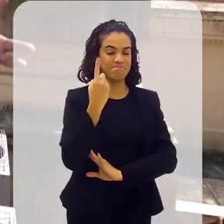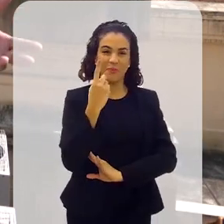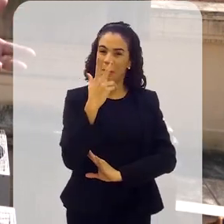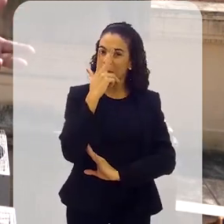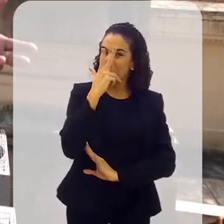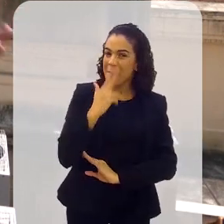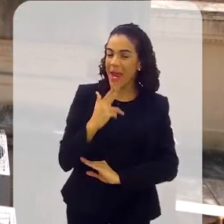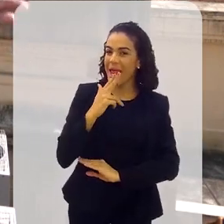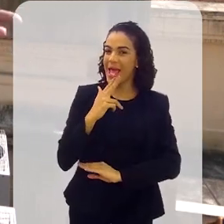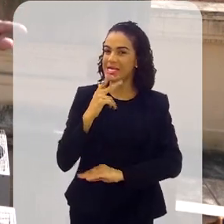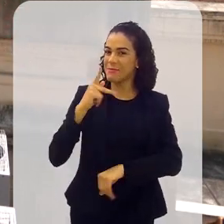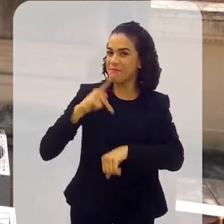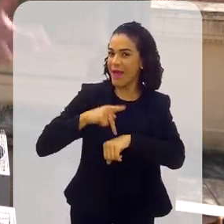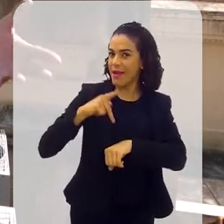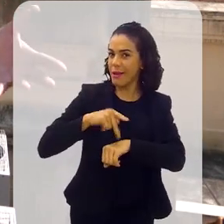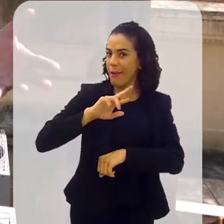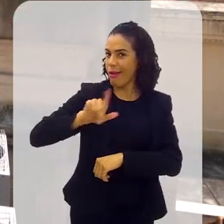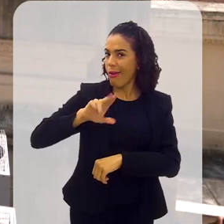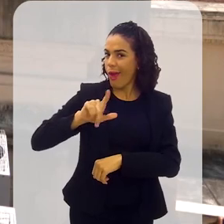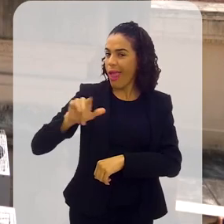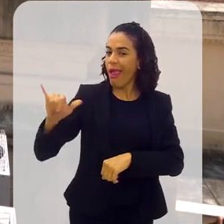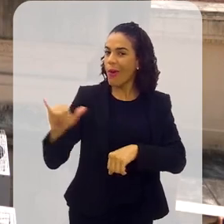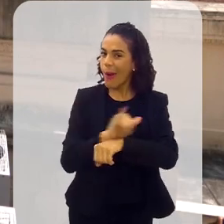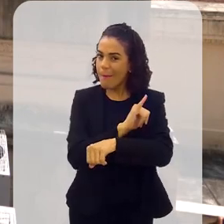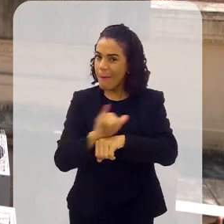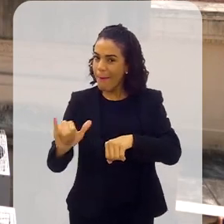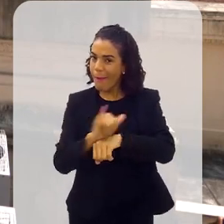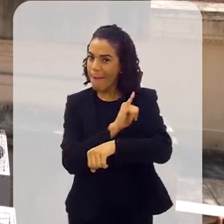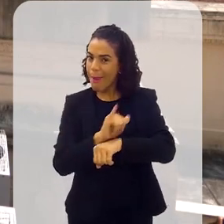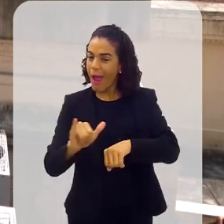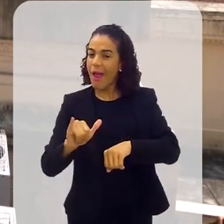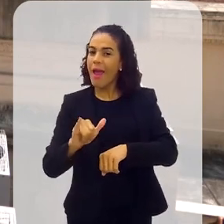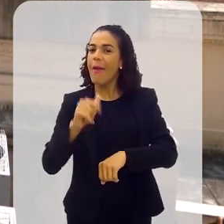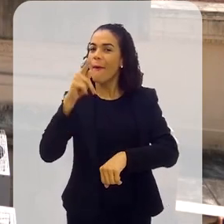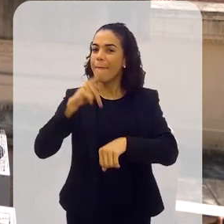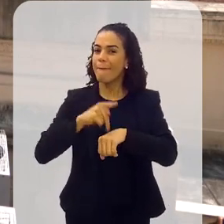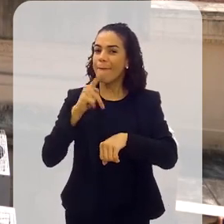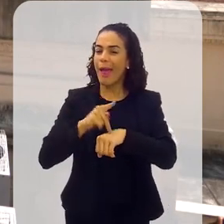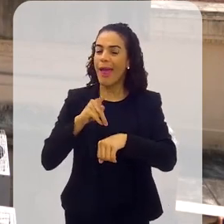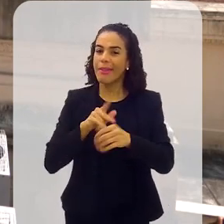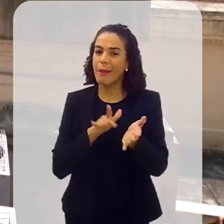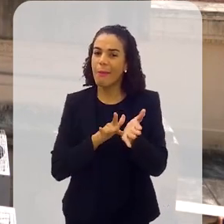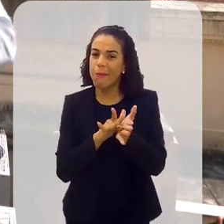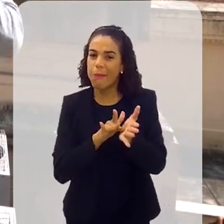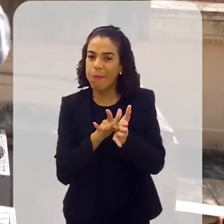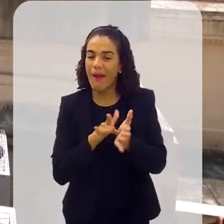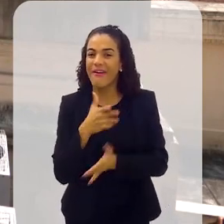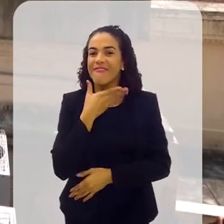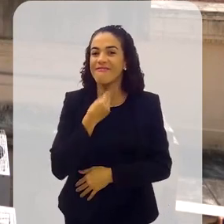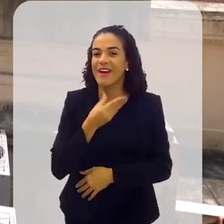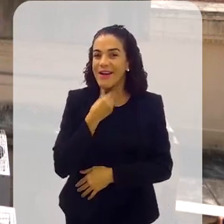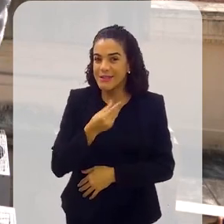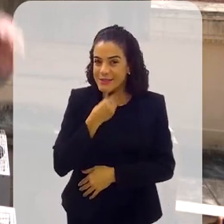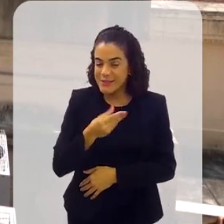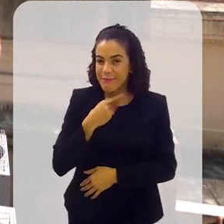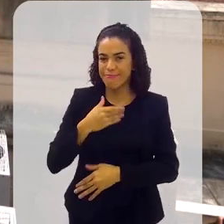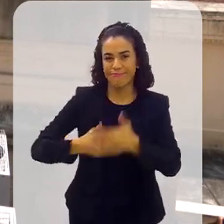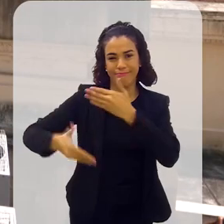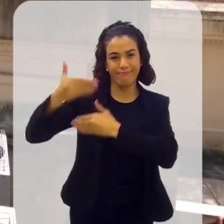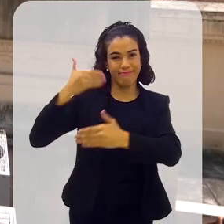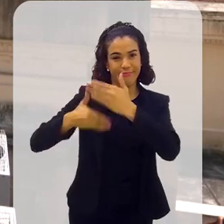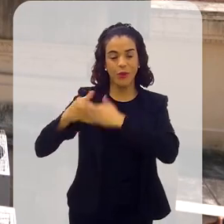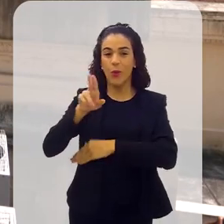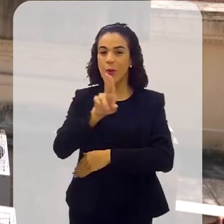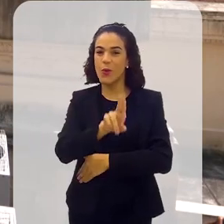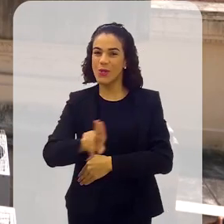Primeiro que ele parece mármore, mas não é. Ele é uma técnica conhecida como mármore fingido. E é uma das esculturas mais monumentais feitas pelo